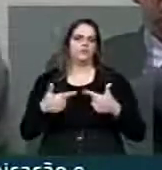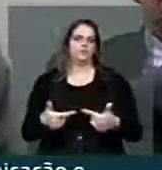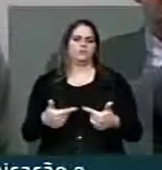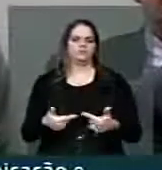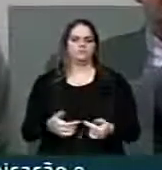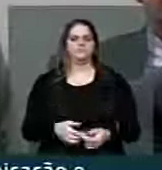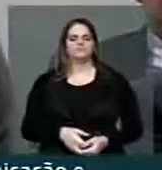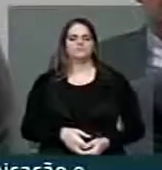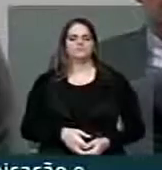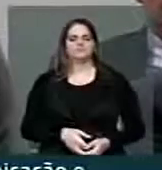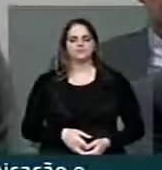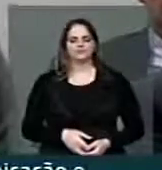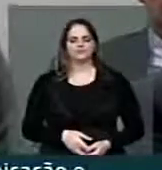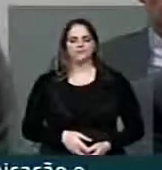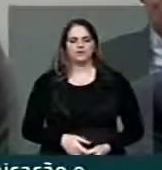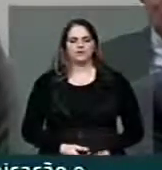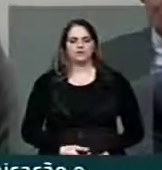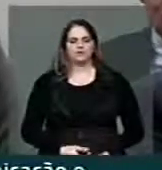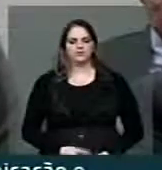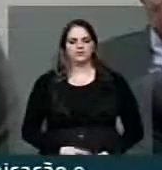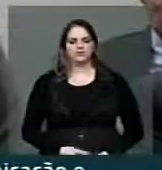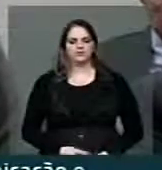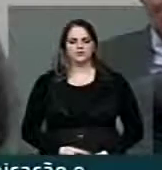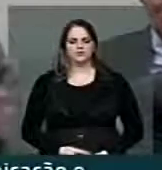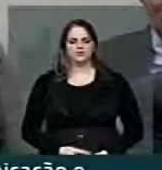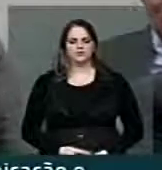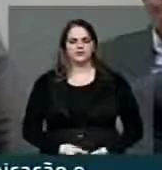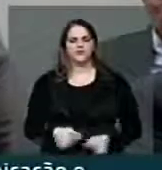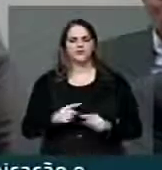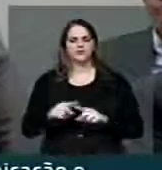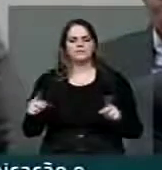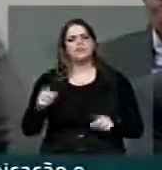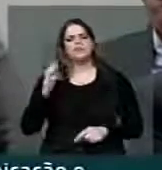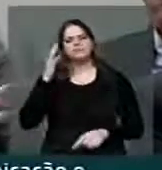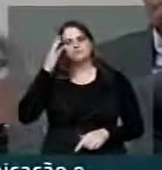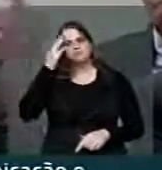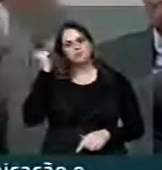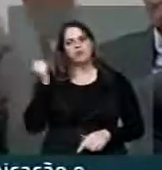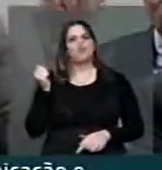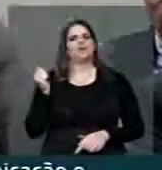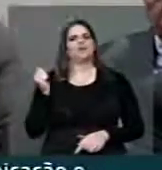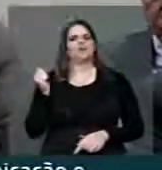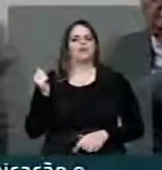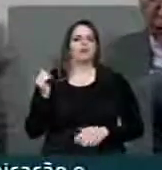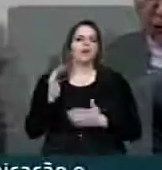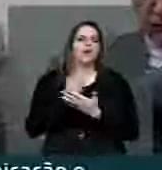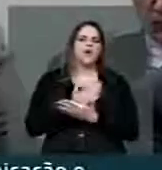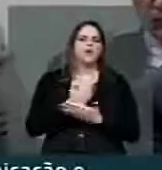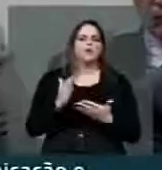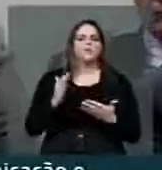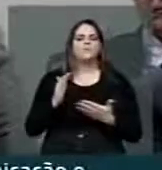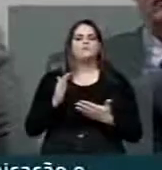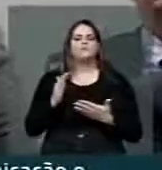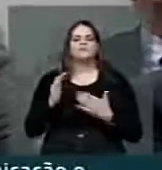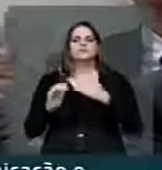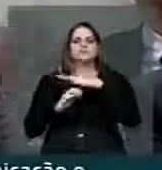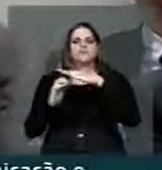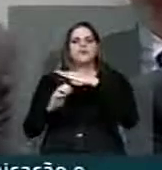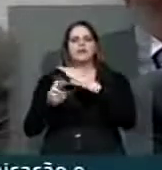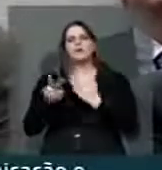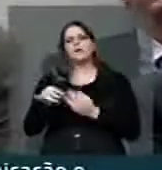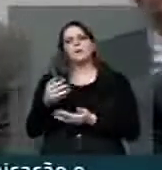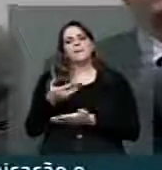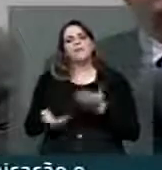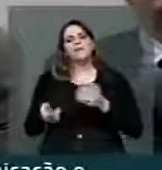Agora, claro que isso, de alguma maneira, vai limitar algumas perspectivas de lucros que